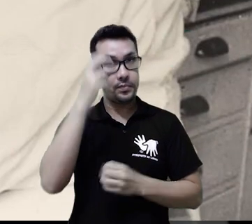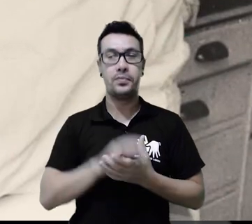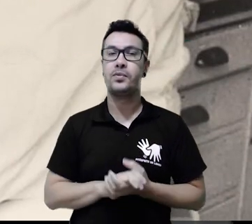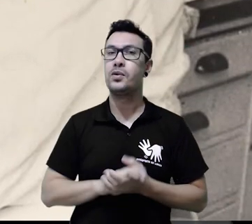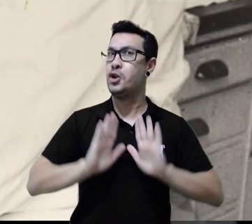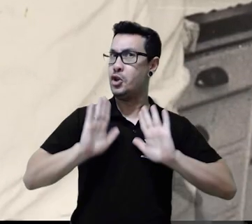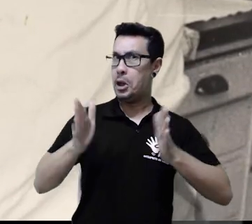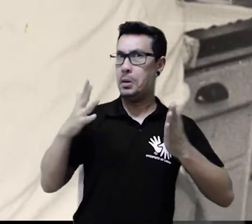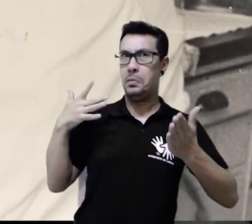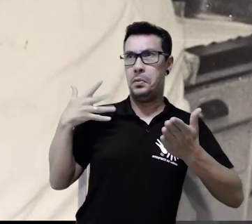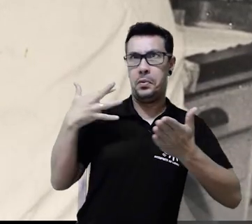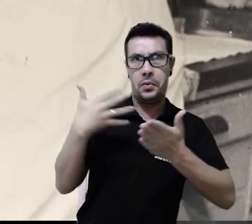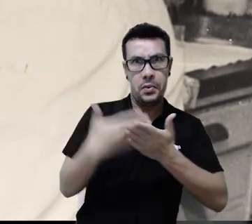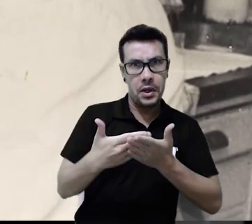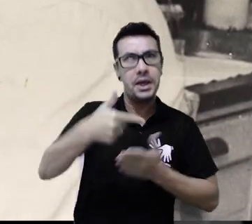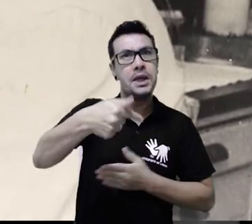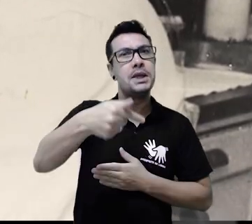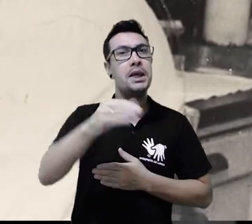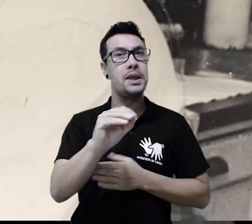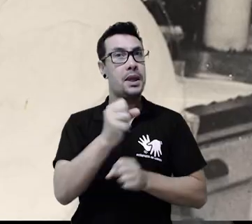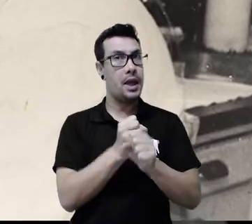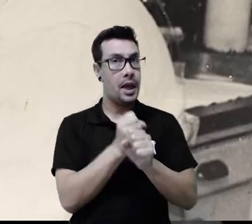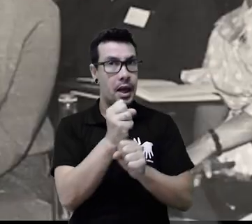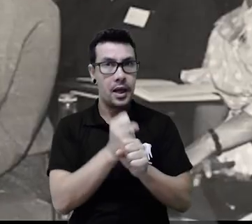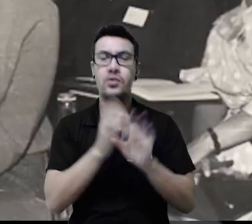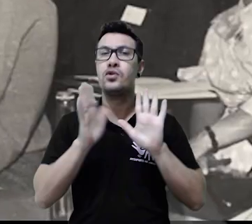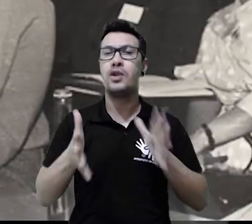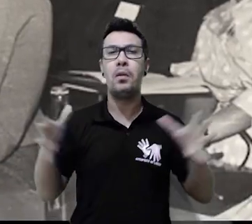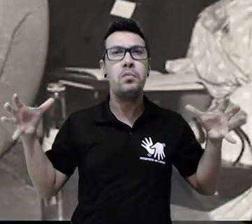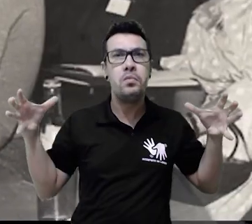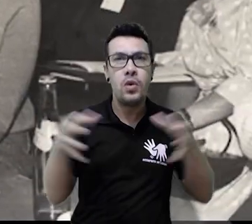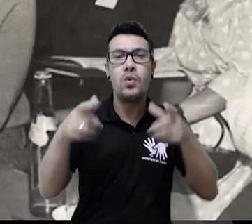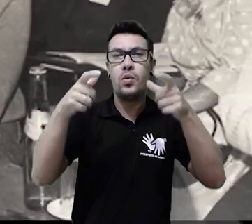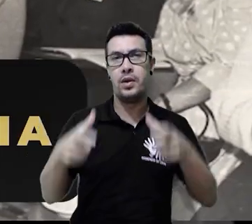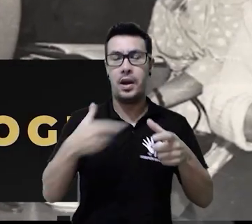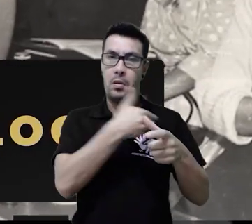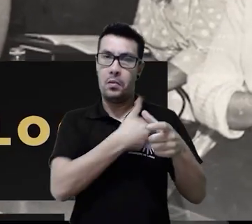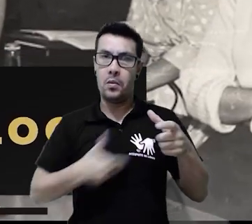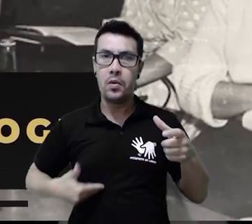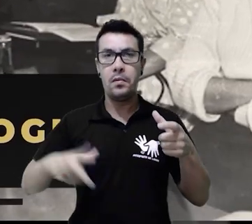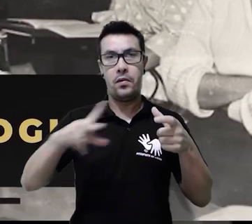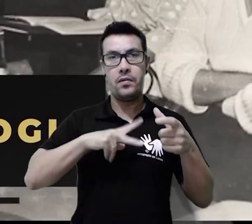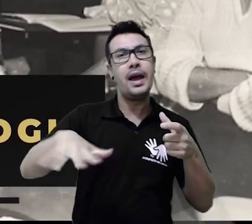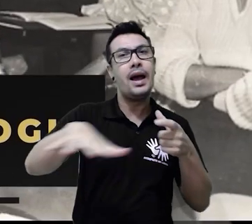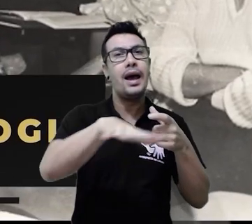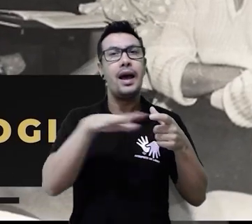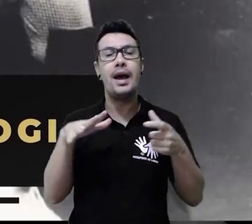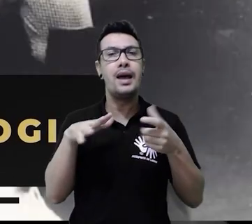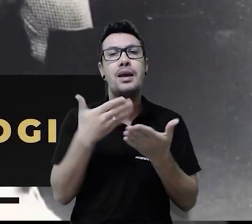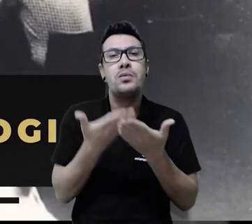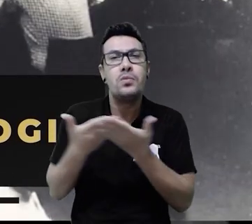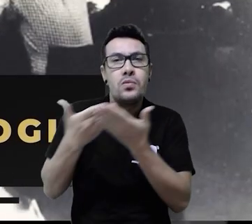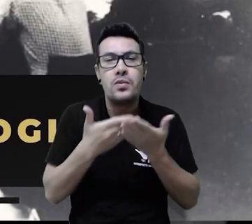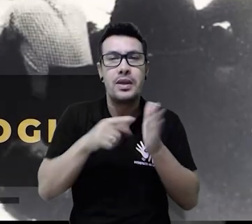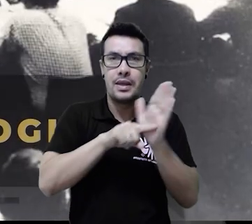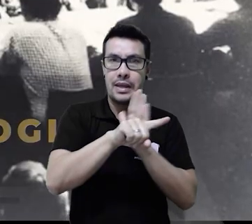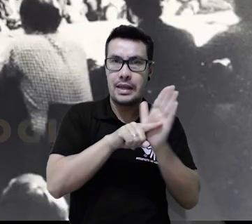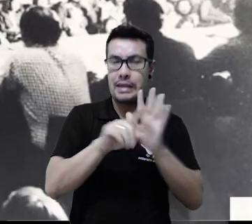Com uma trajetória de mais de sete décadas, reúne instituições públicas e privadas da área da ciência e tecnologia.